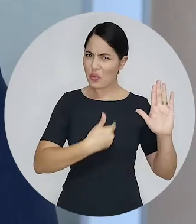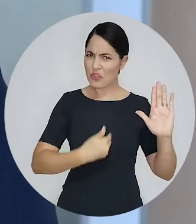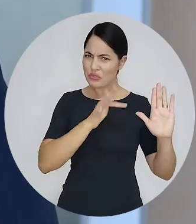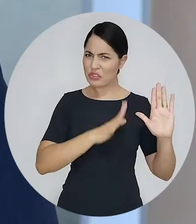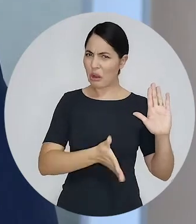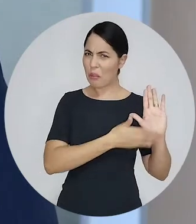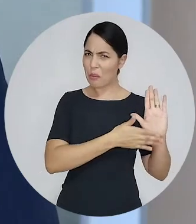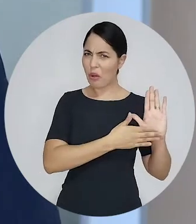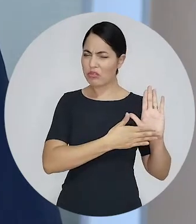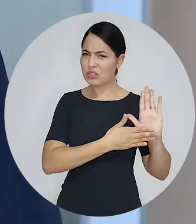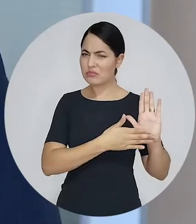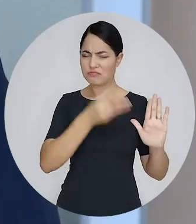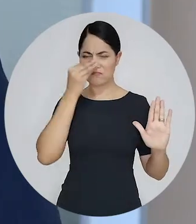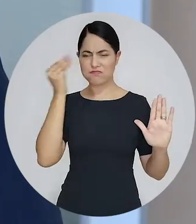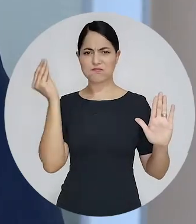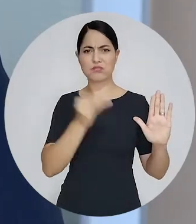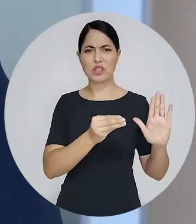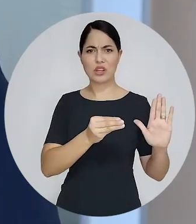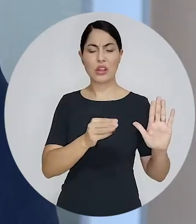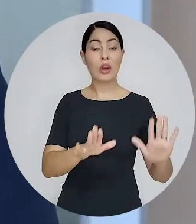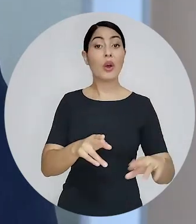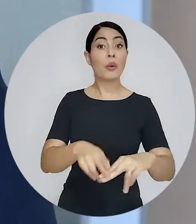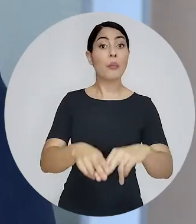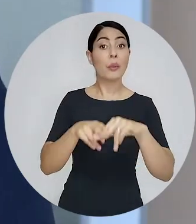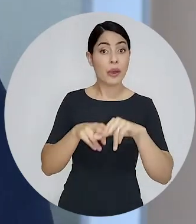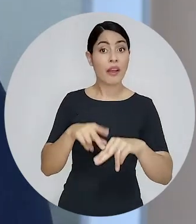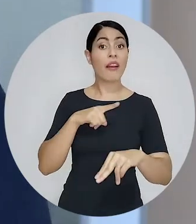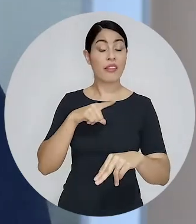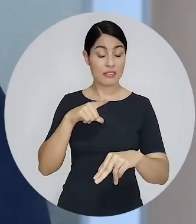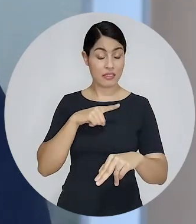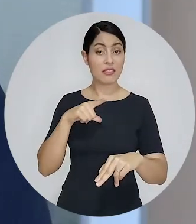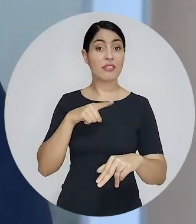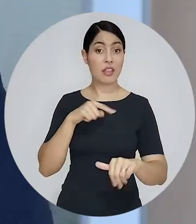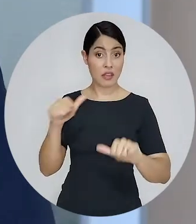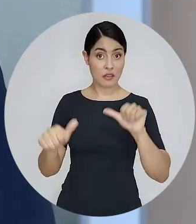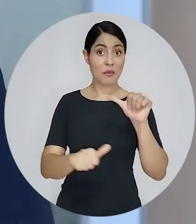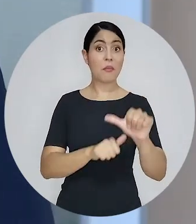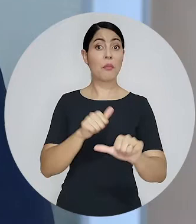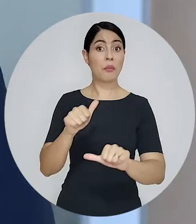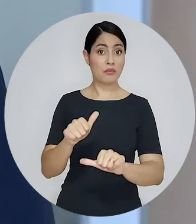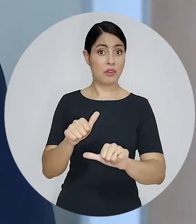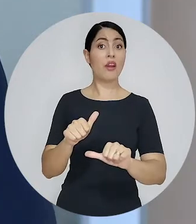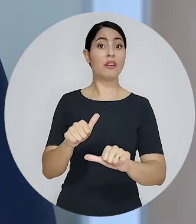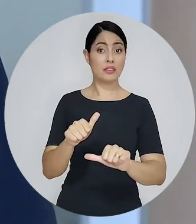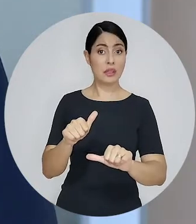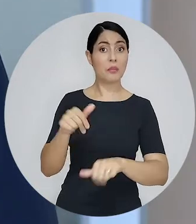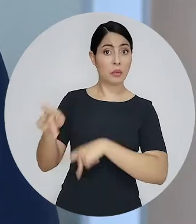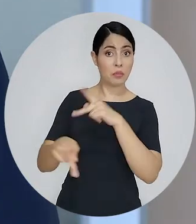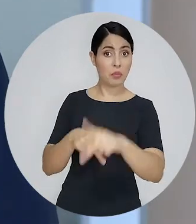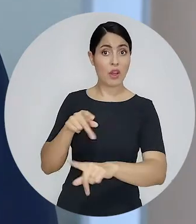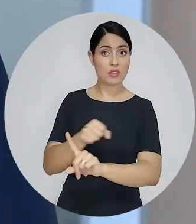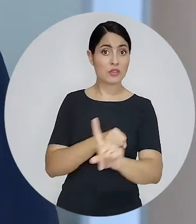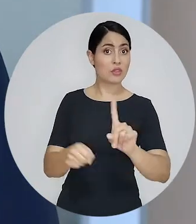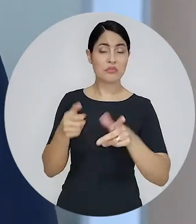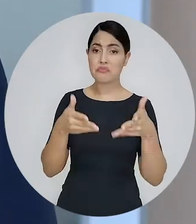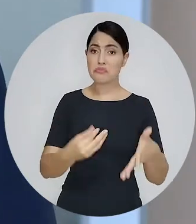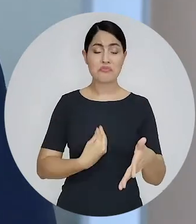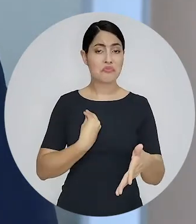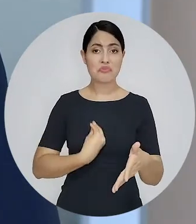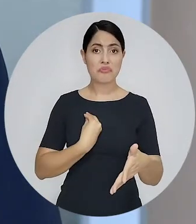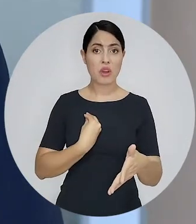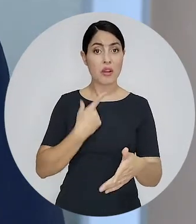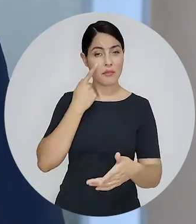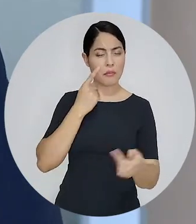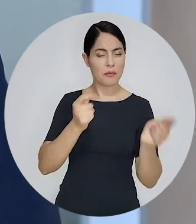proposto pelo governo federal. A carta aponta que a crise sanitária limitou o debate sobre as mudanças com a sociedade